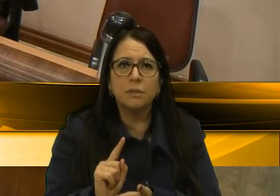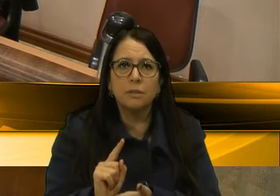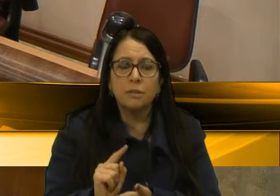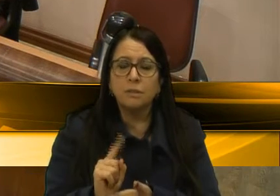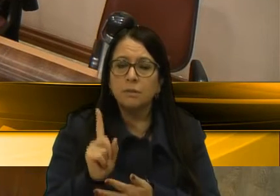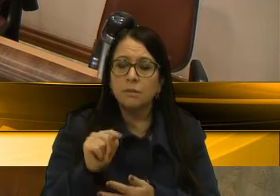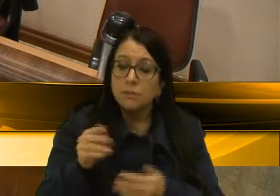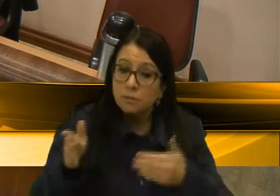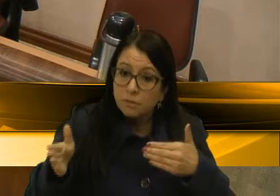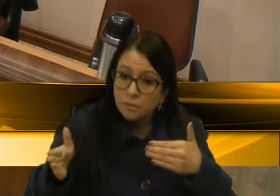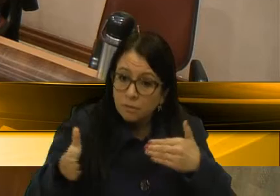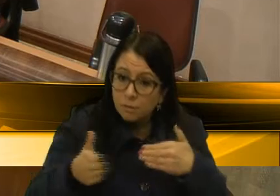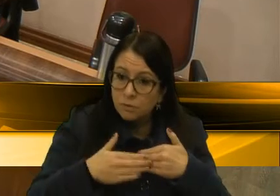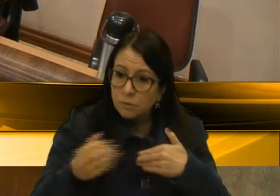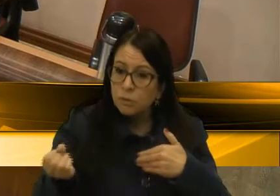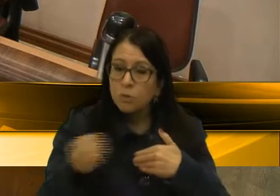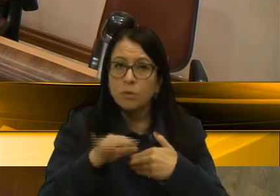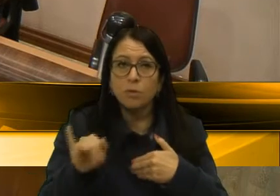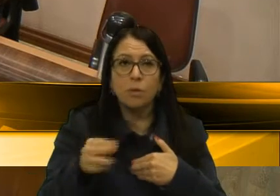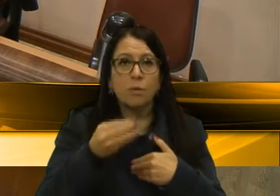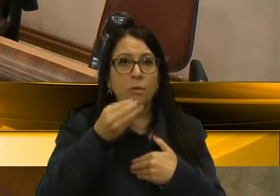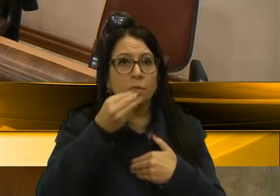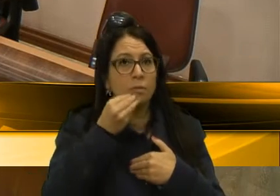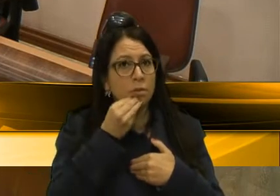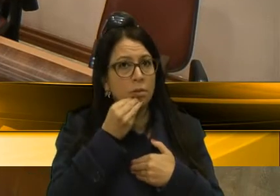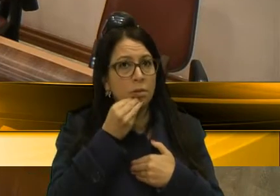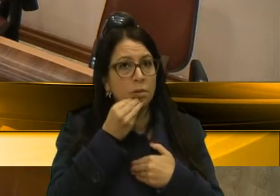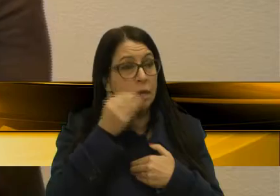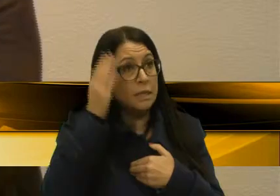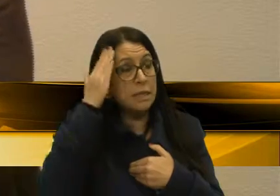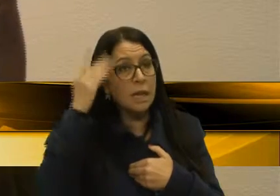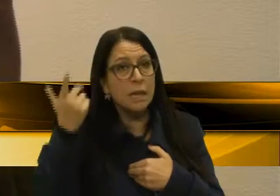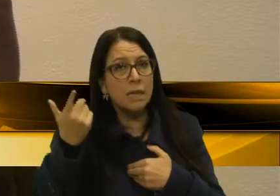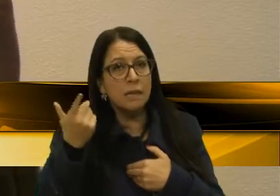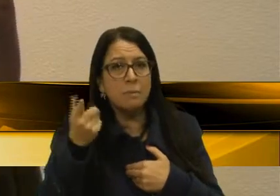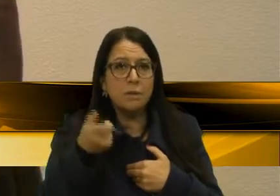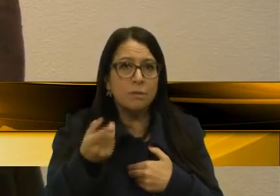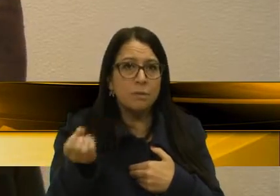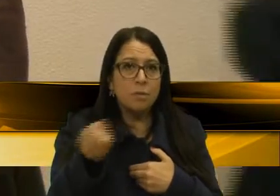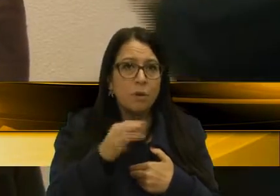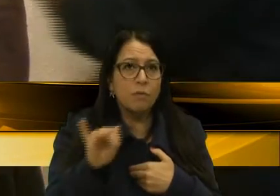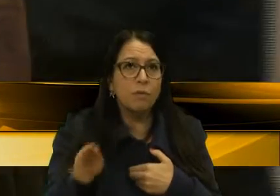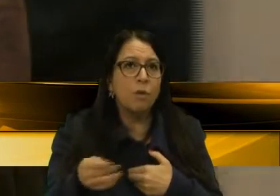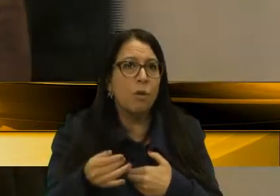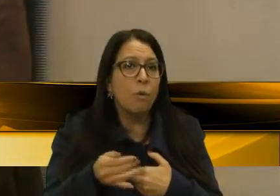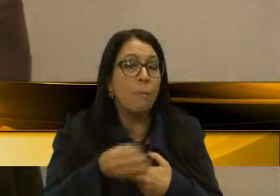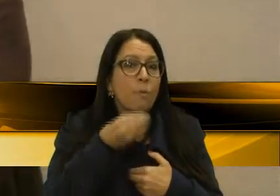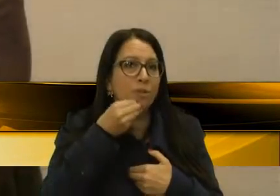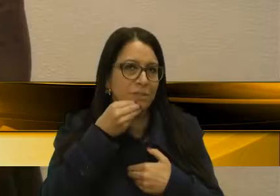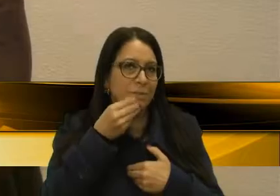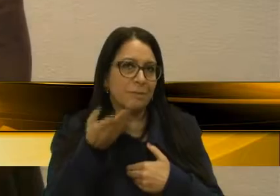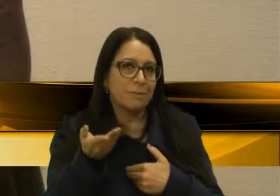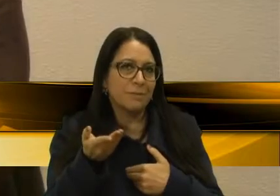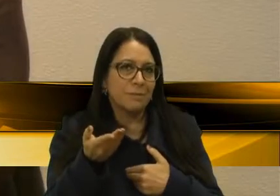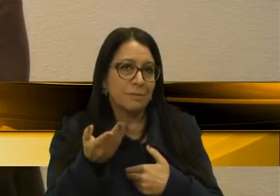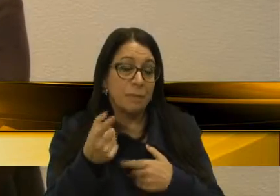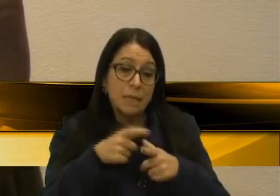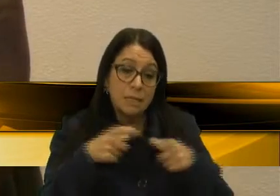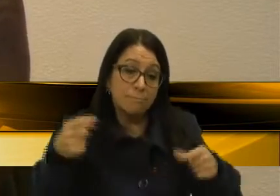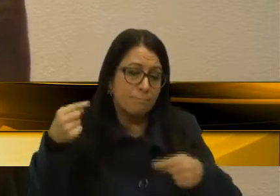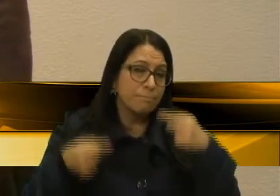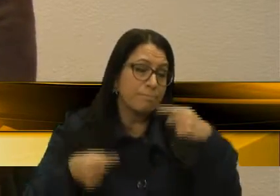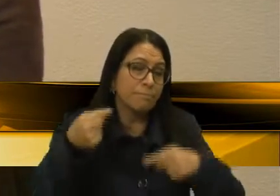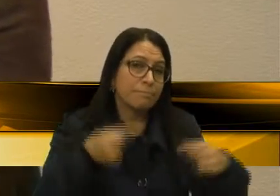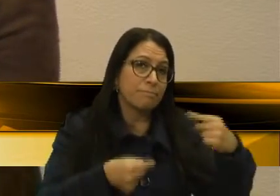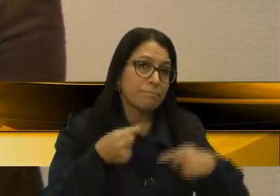nunca estar fechado a uma nova oportunidade. Quem sabe não seria uma nova oportunidade, mas precisa de um amplo